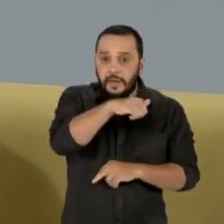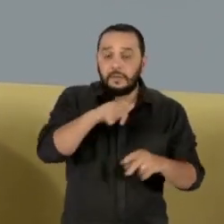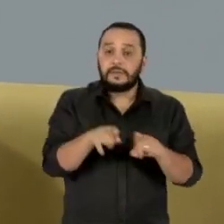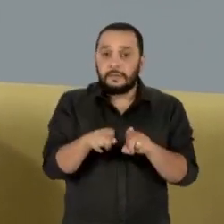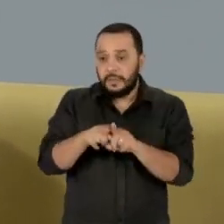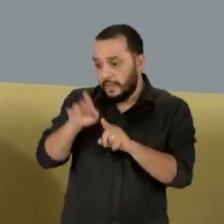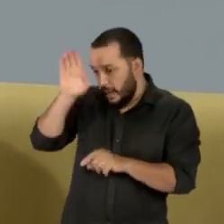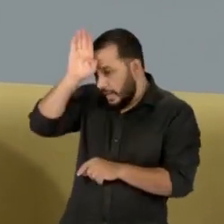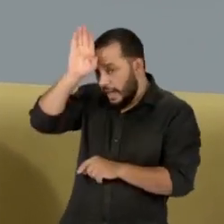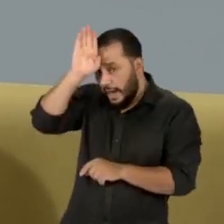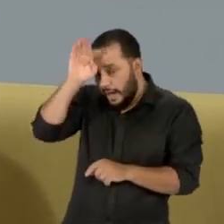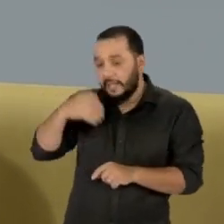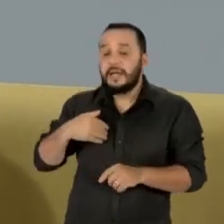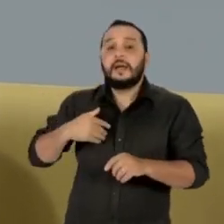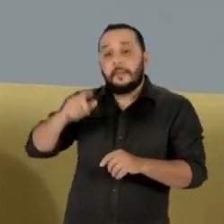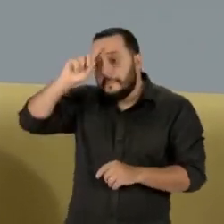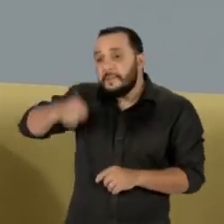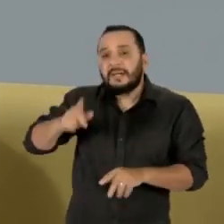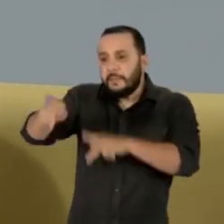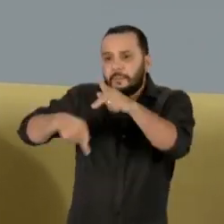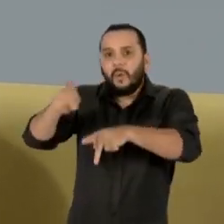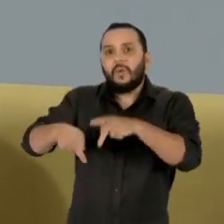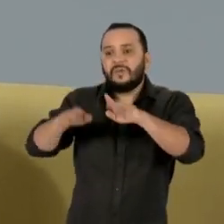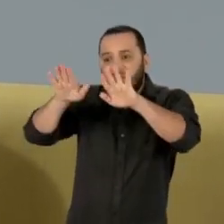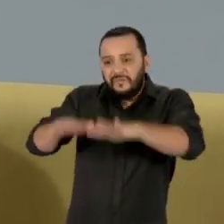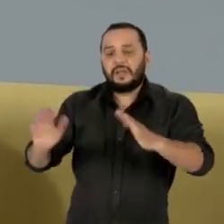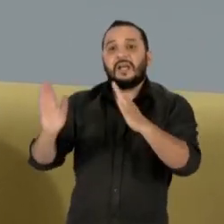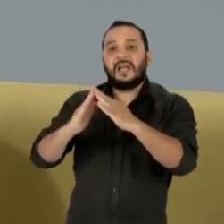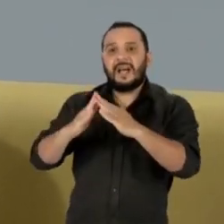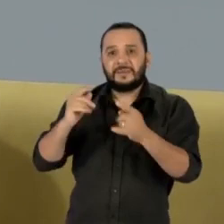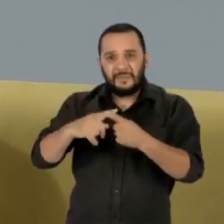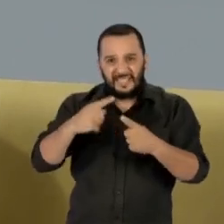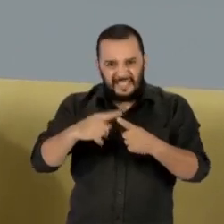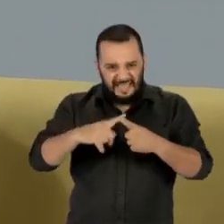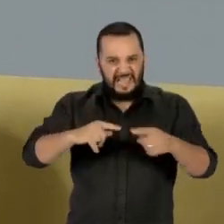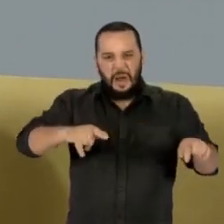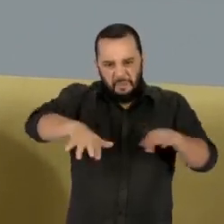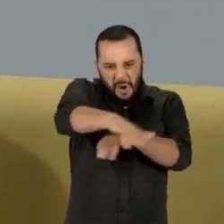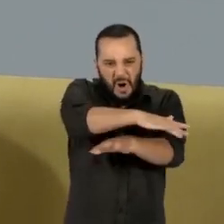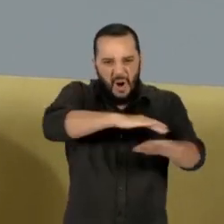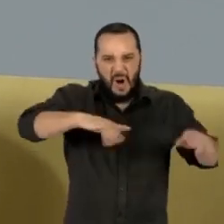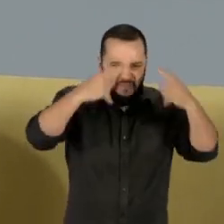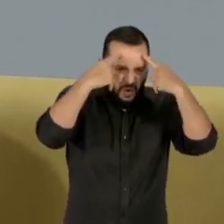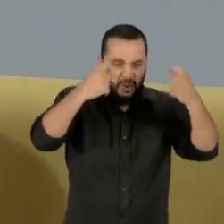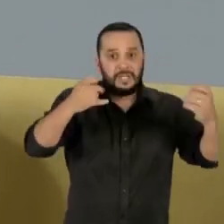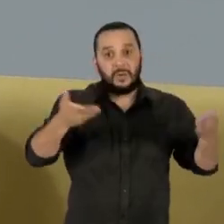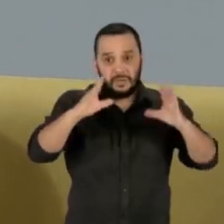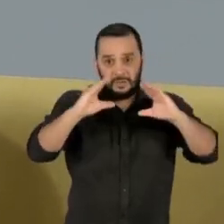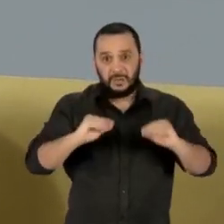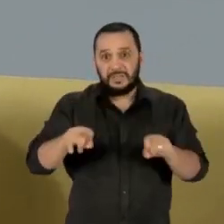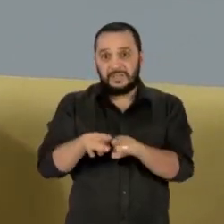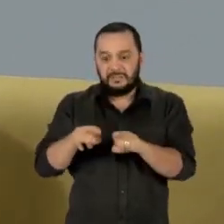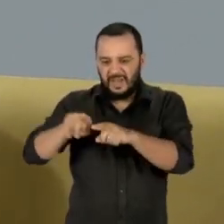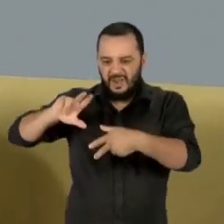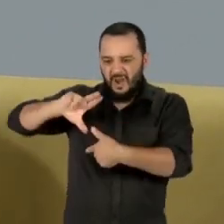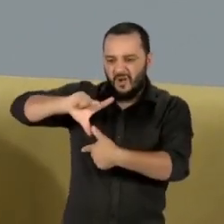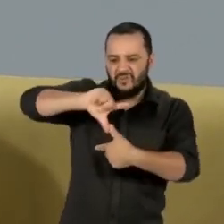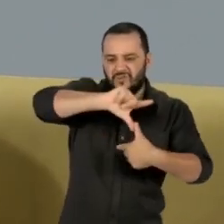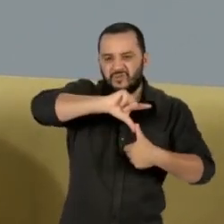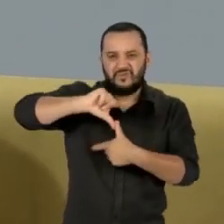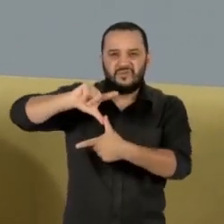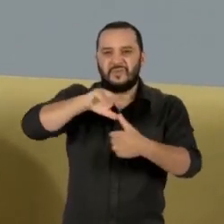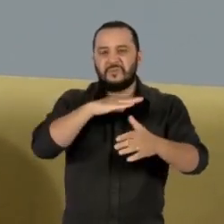decreta toque de recolher após a violência das manifestações dessa noite. E um tufão deixa mortos e feridos e muitos